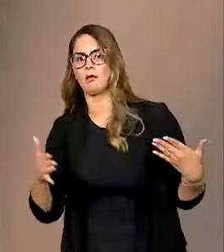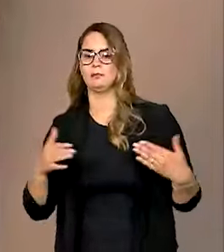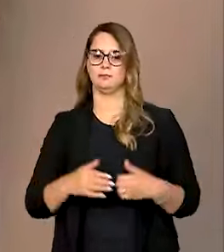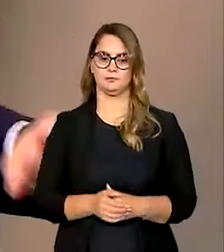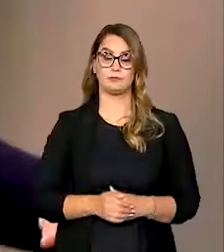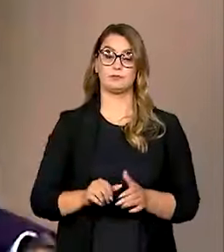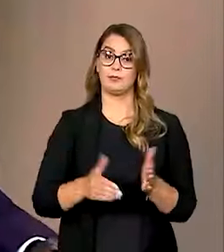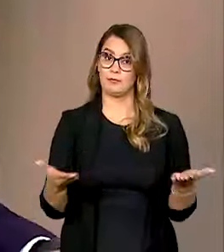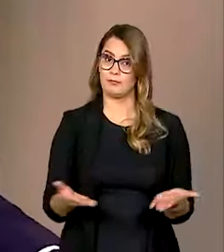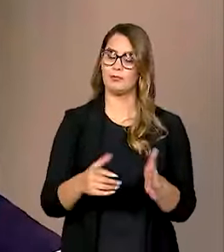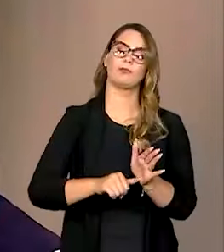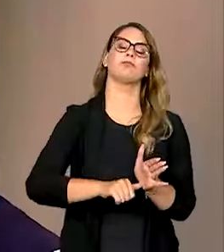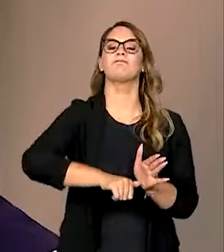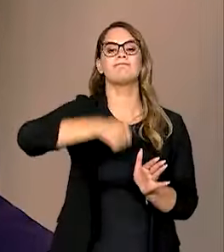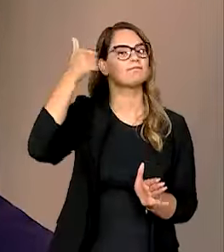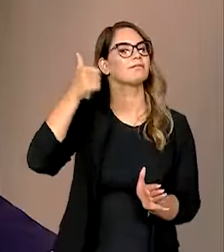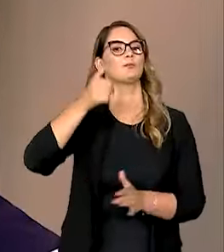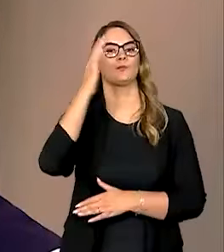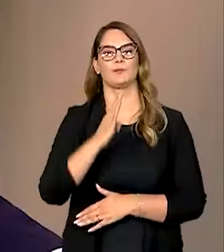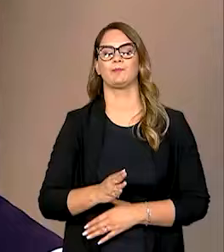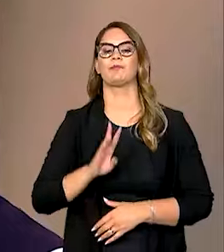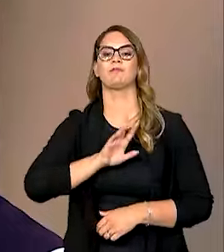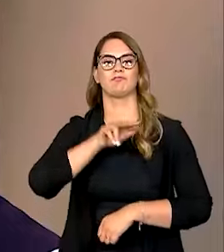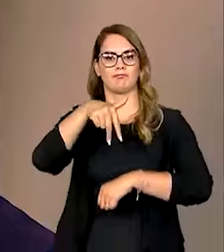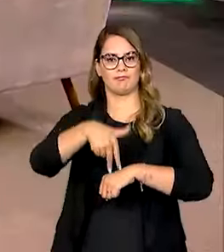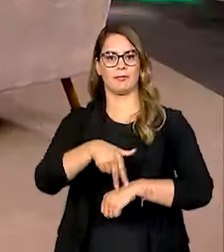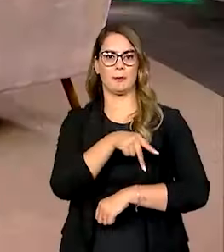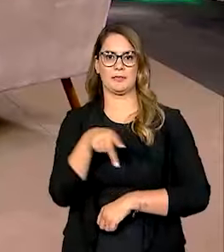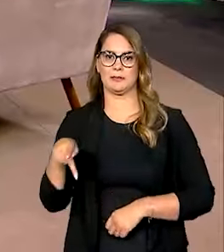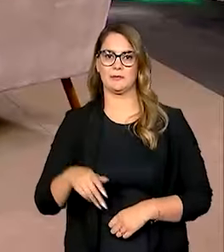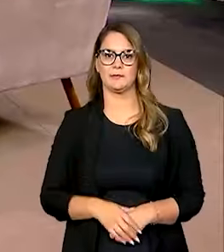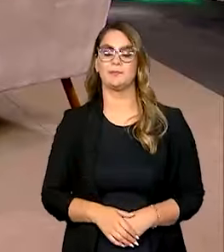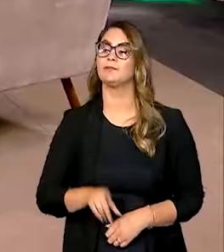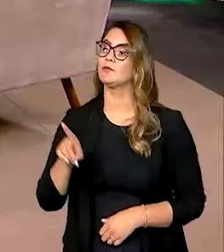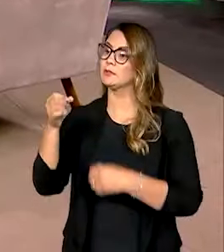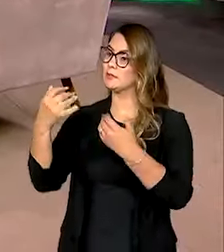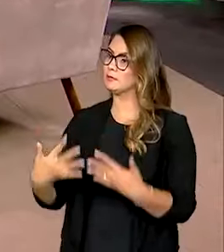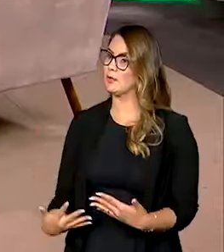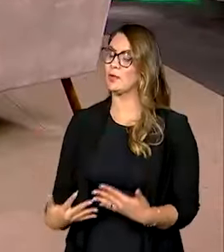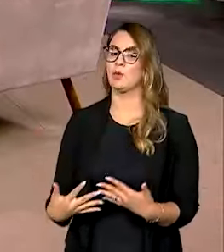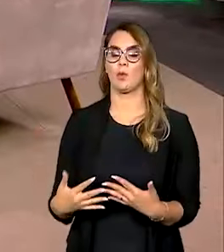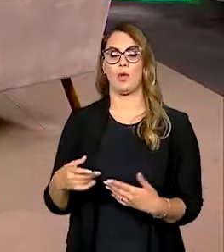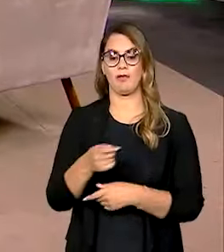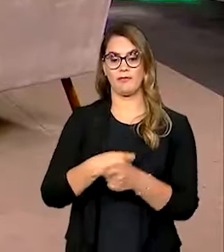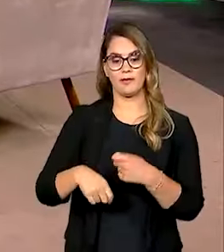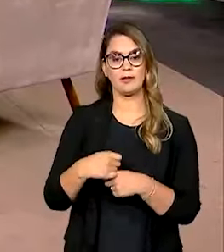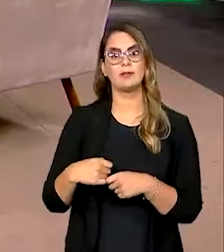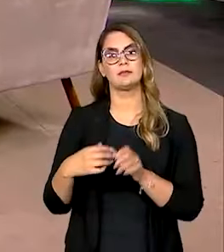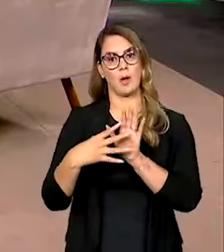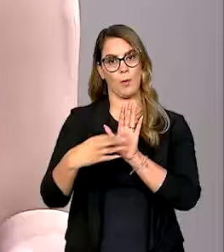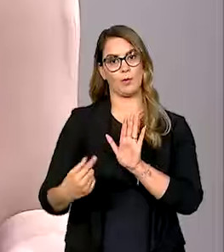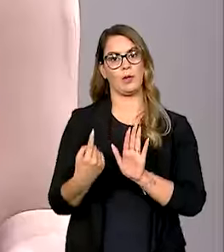período. Então, é a primeira vez que nós estaremos à frente do G20. Agora, o senhor explicou aí a trilha de finanças, que remete ao